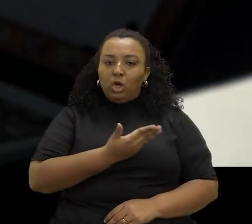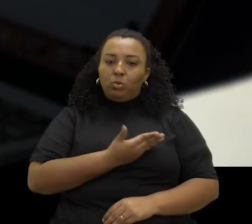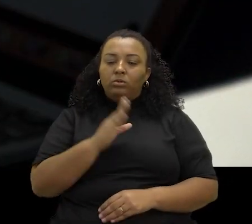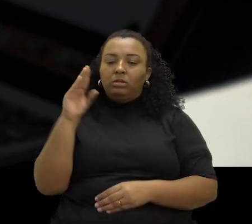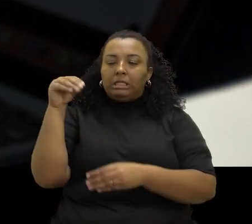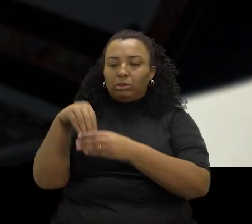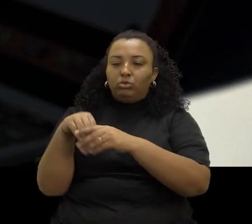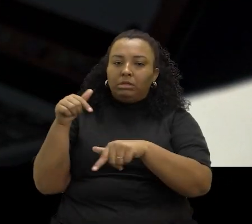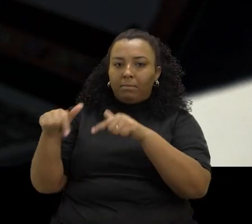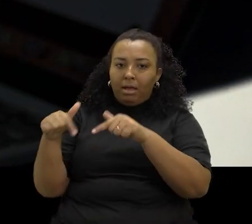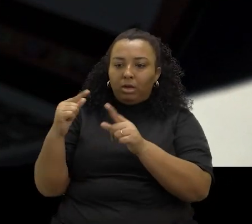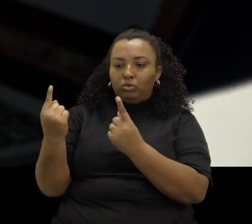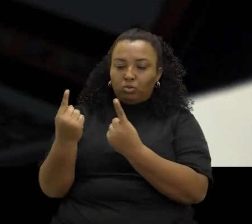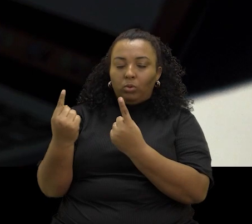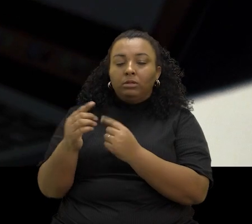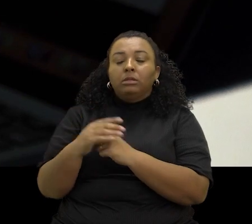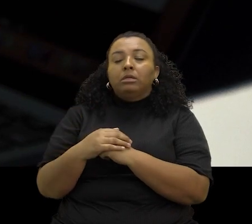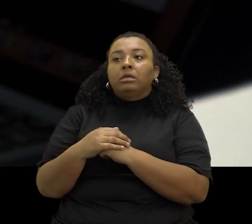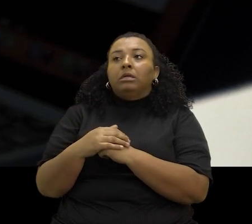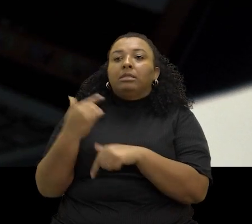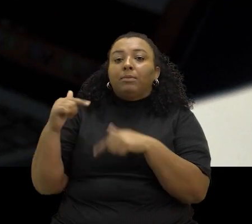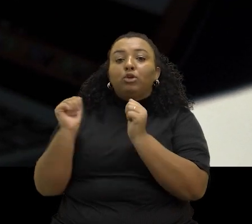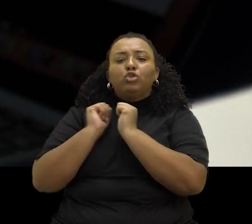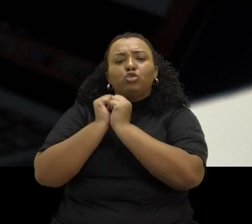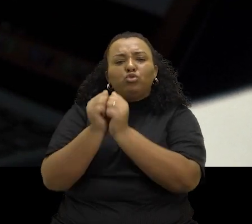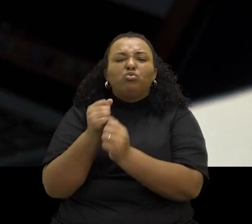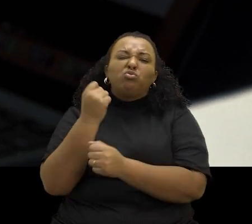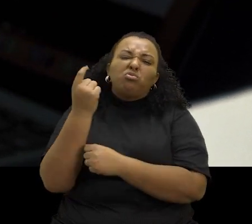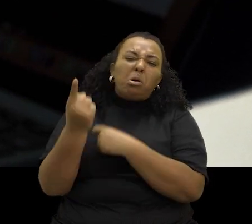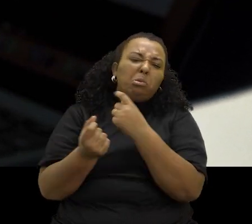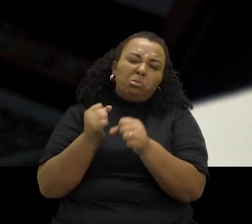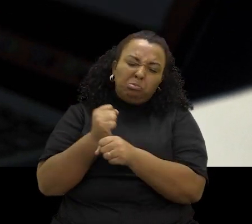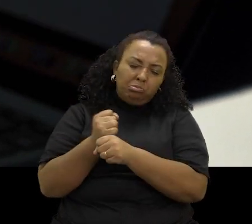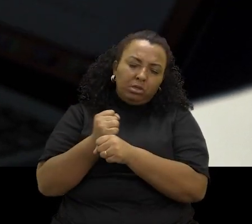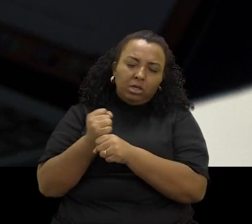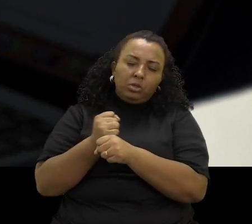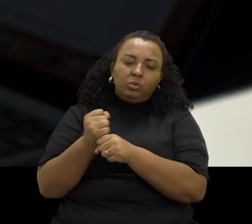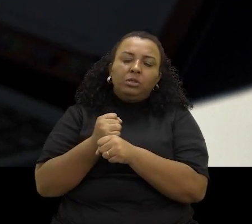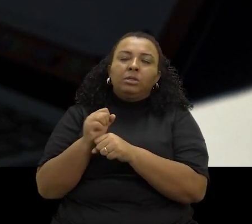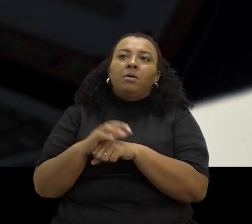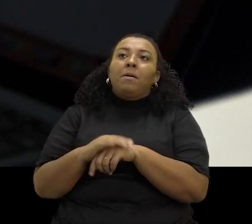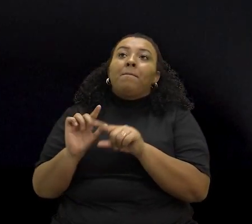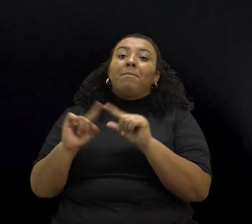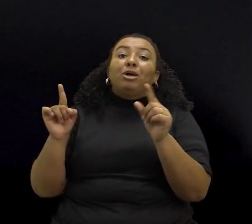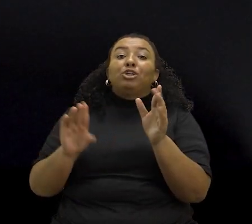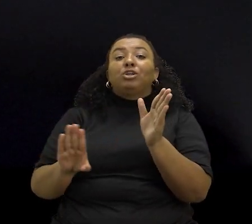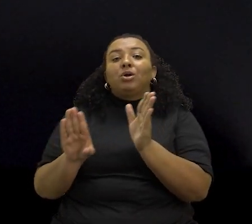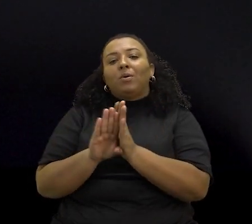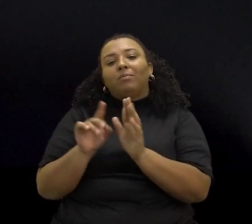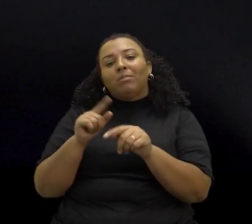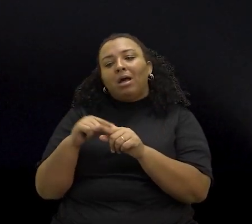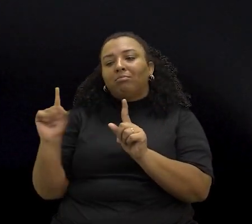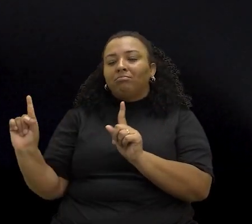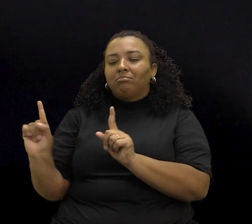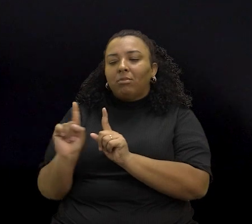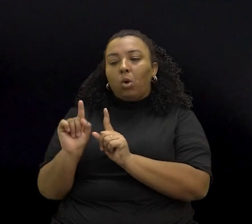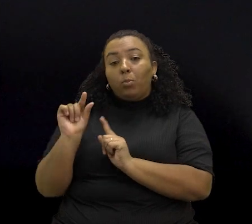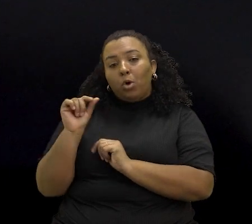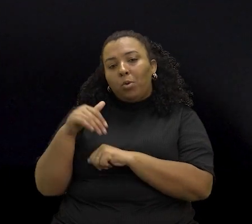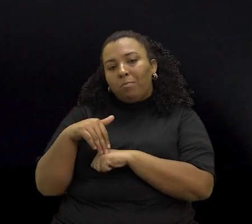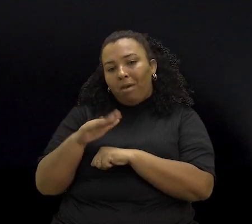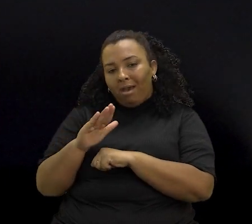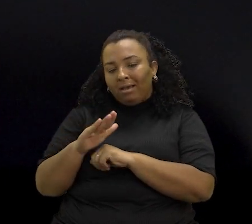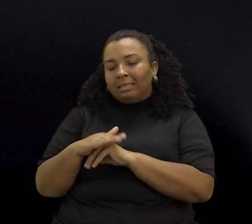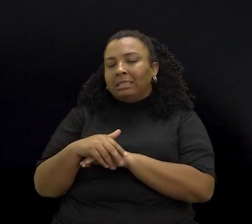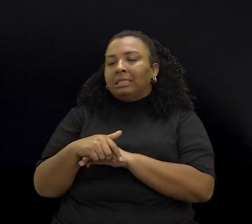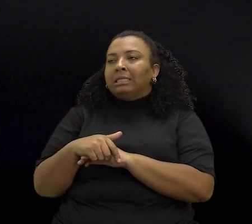que a gente volta já. de trabalho, né? Trabalhamos juntos durante alguns anos e em determinado momento nos aproximamos